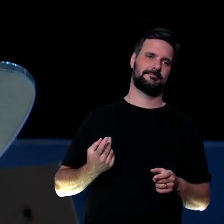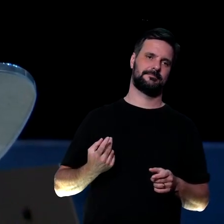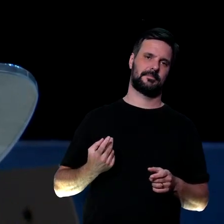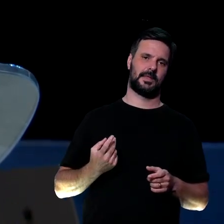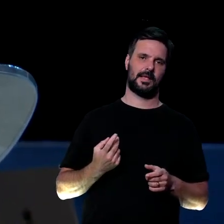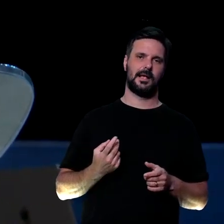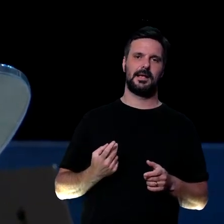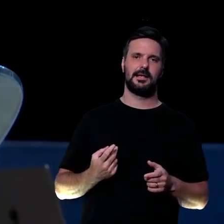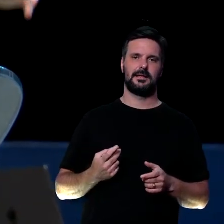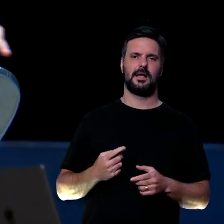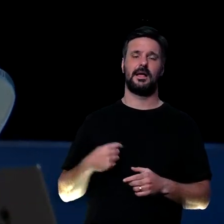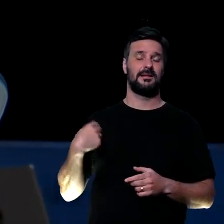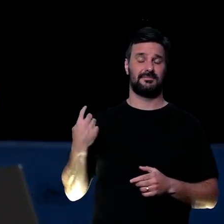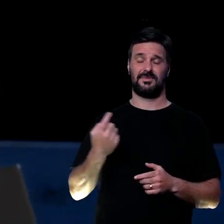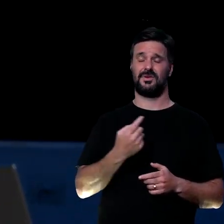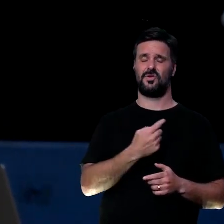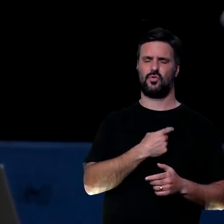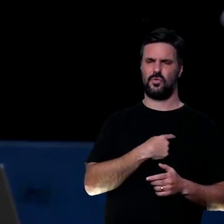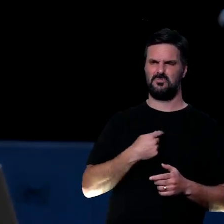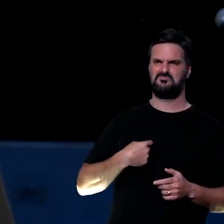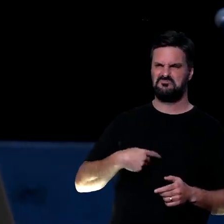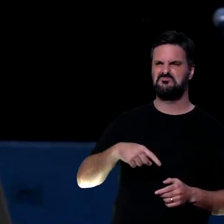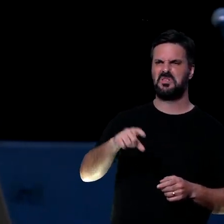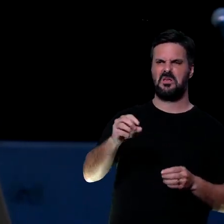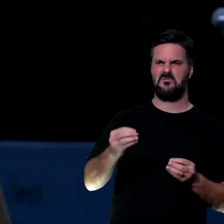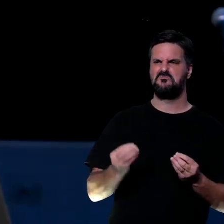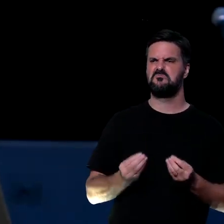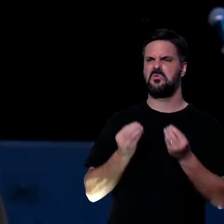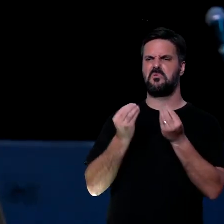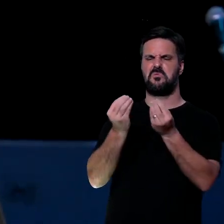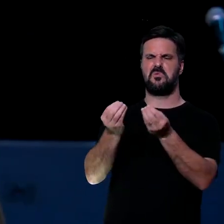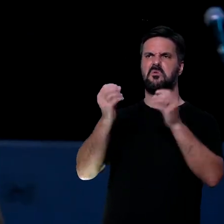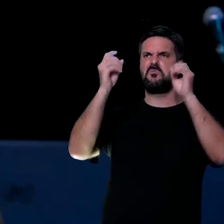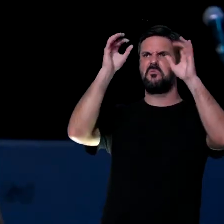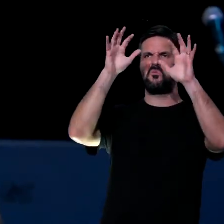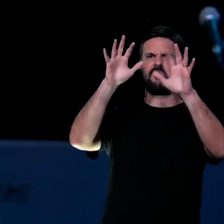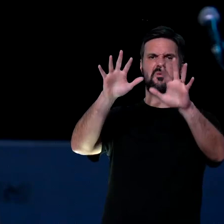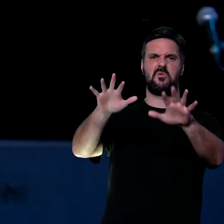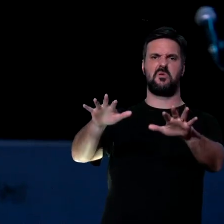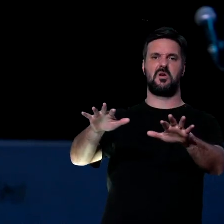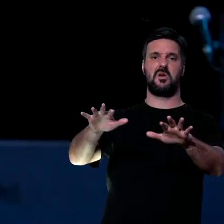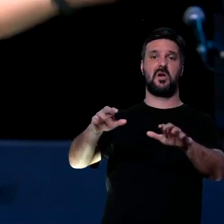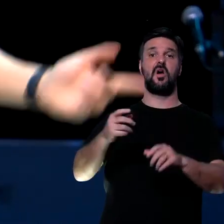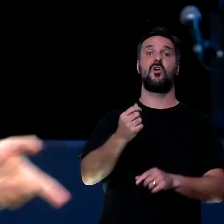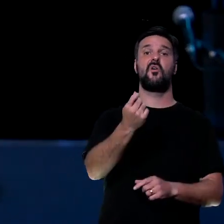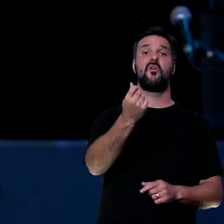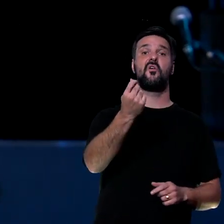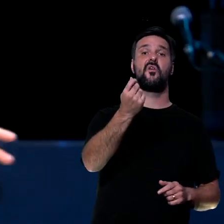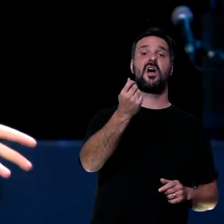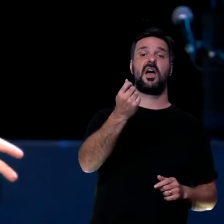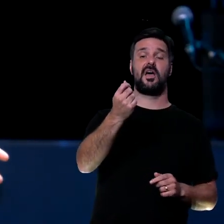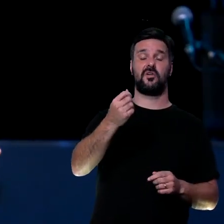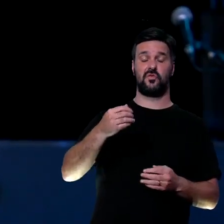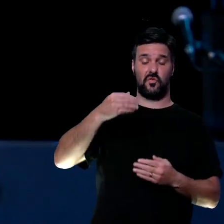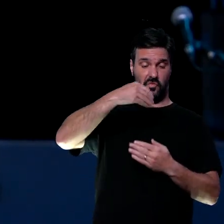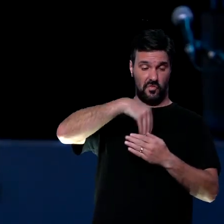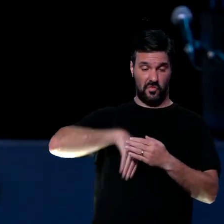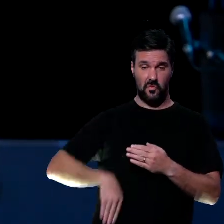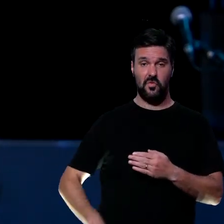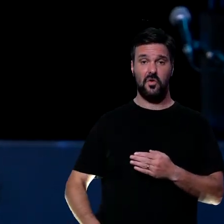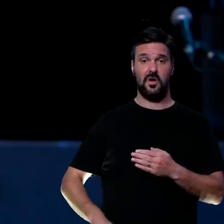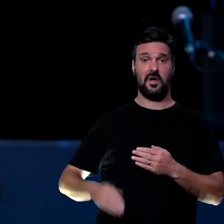não, generosidade é muito legal, ser generoso, nossa, abençoar os outros, mas quando é com o teu dinheiro que você está aguardando para outra coisa, é mais difícil,